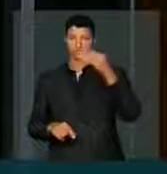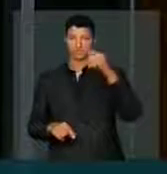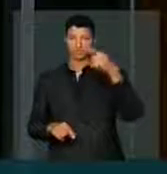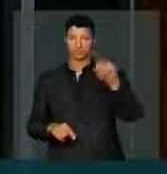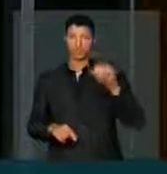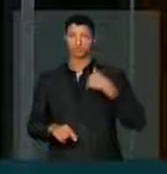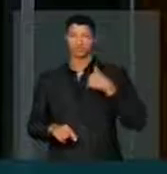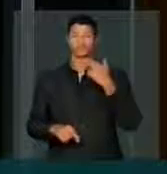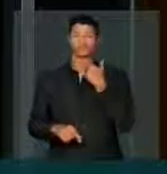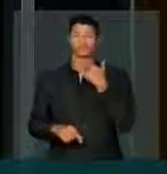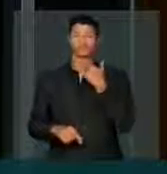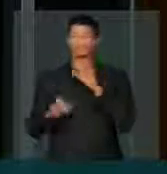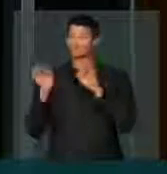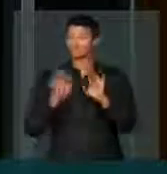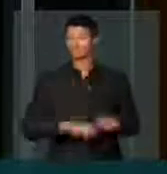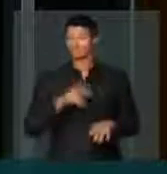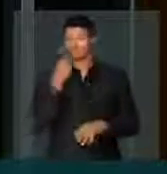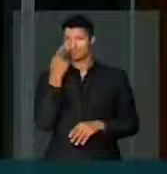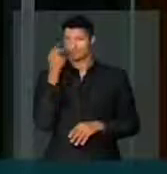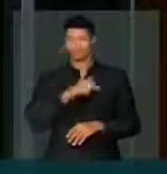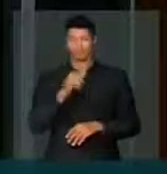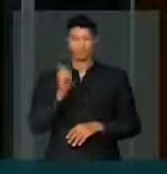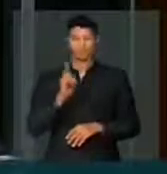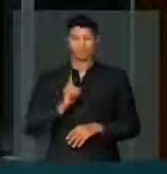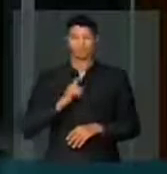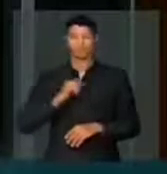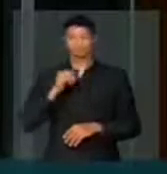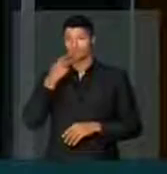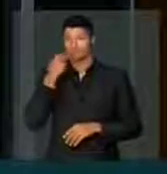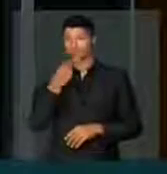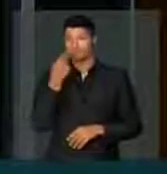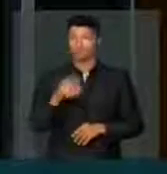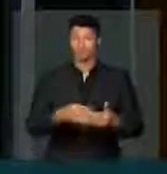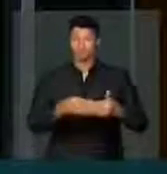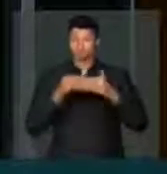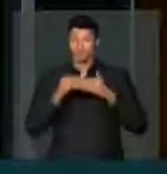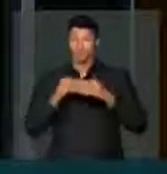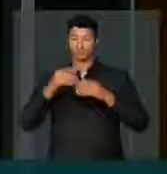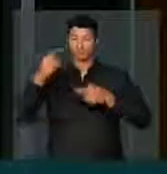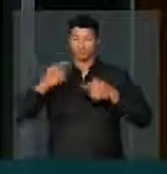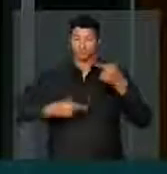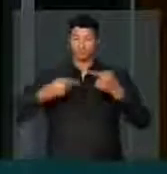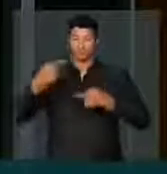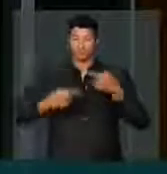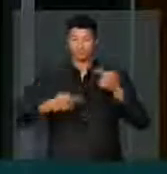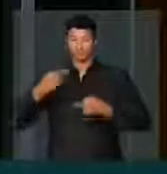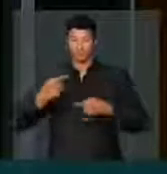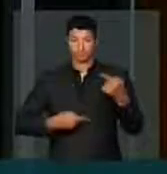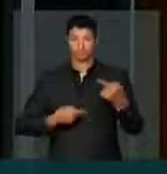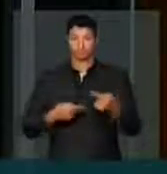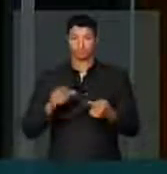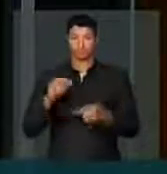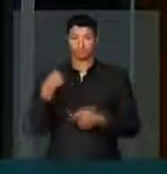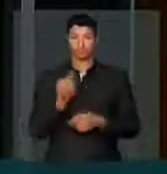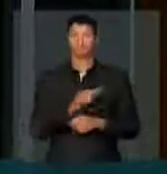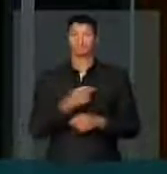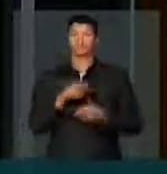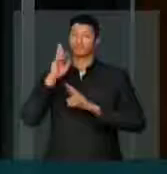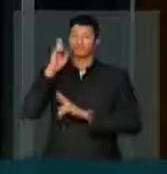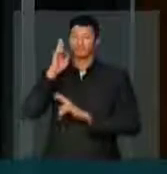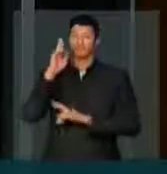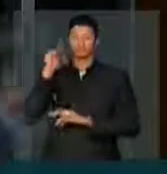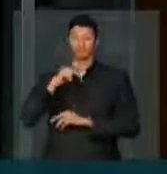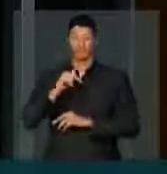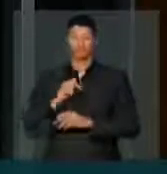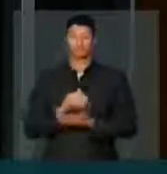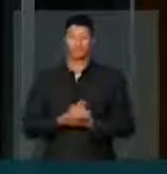eu não posso deixar aqui de me manifestar e trazer para a discussão que o que a gente espera,